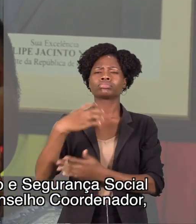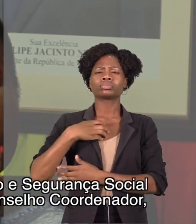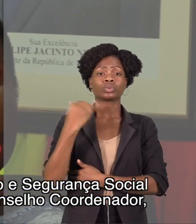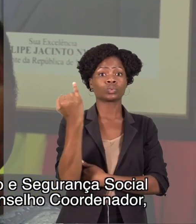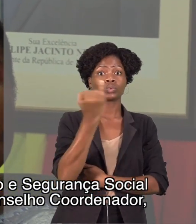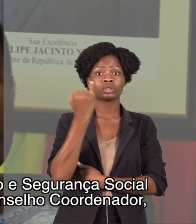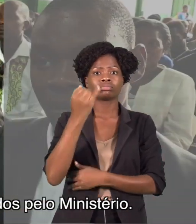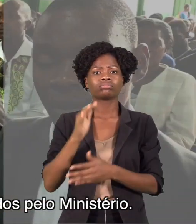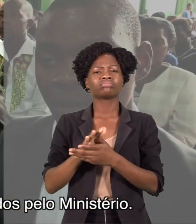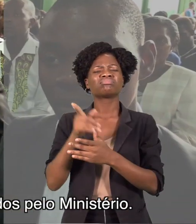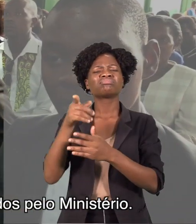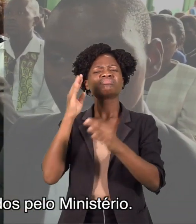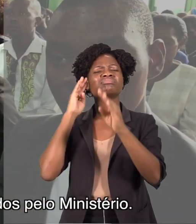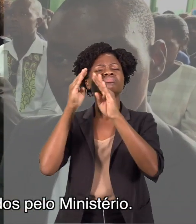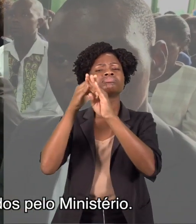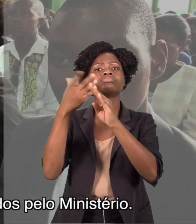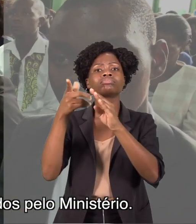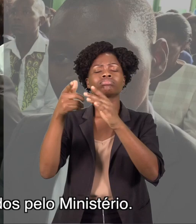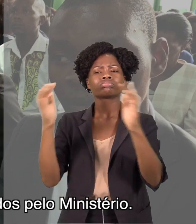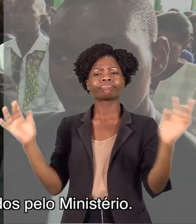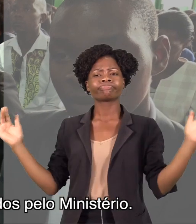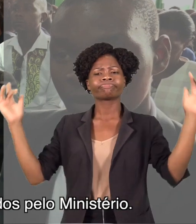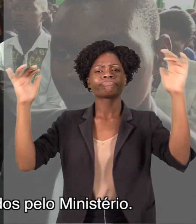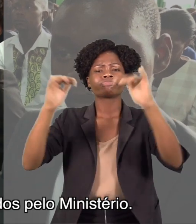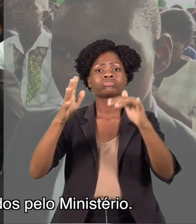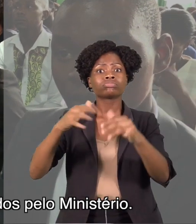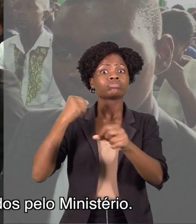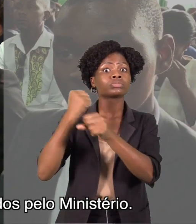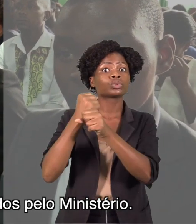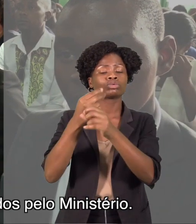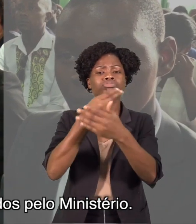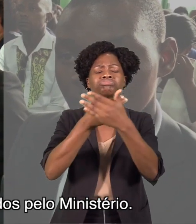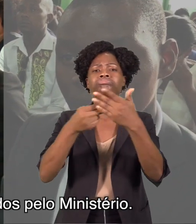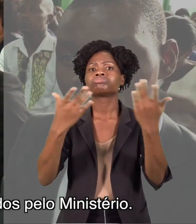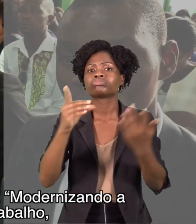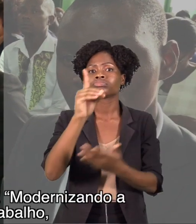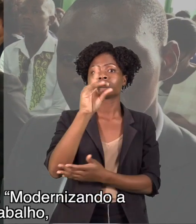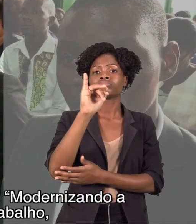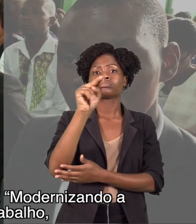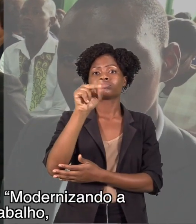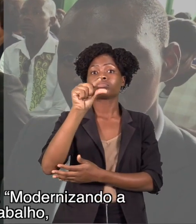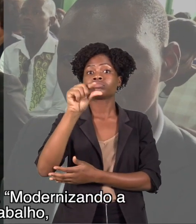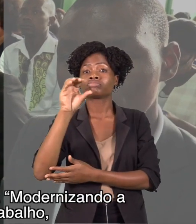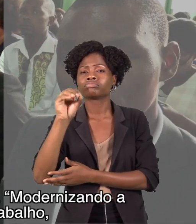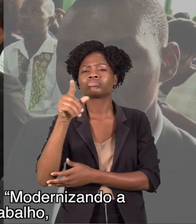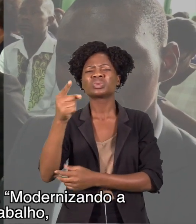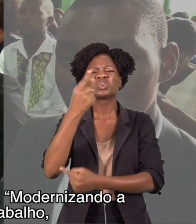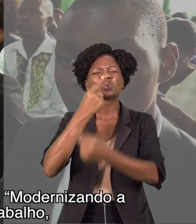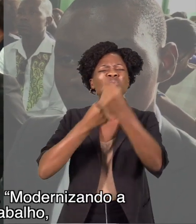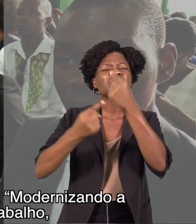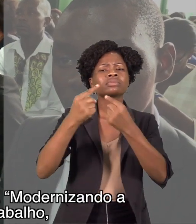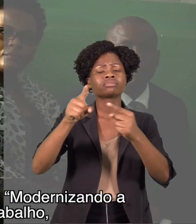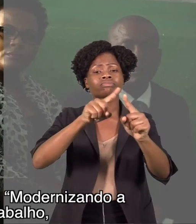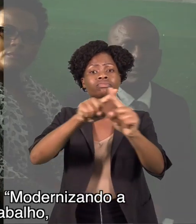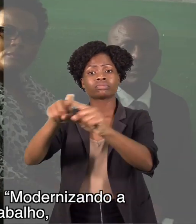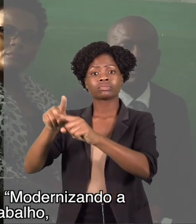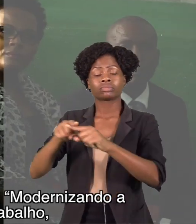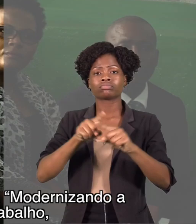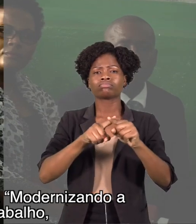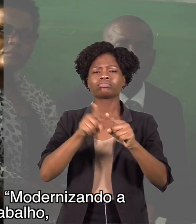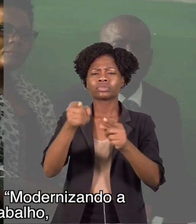Conselho Coordenador de Avaliação dos Órgãos Tutelados pelo Ministério. O evento realiza-se sob o lema